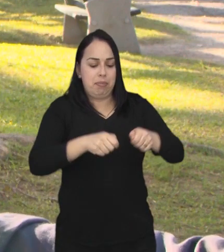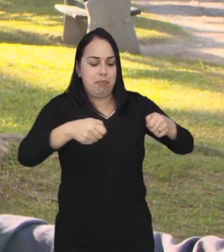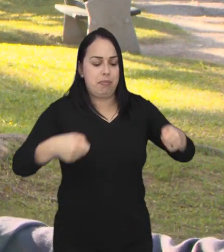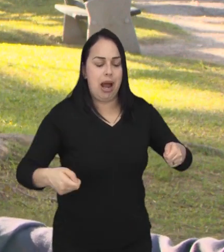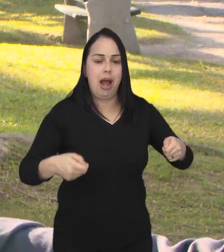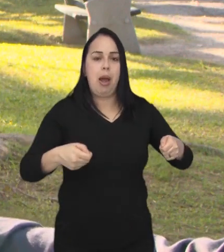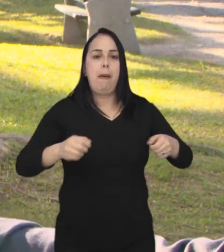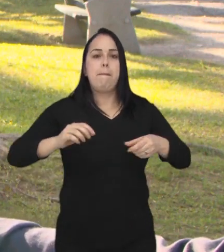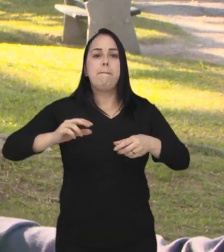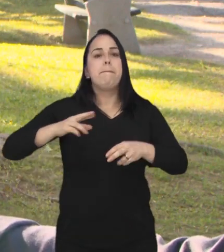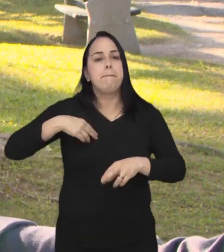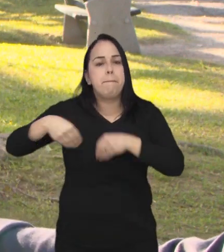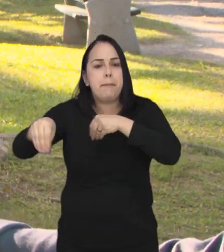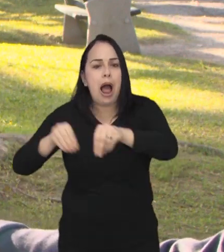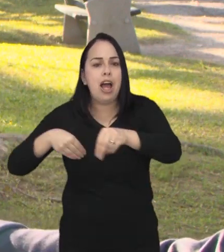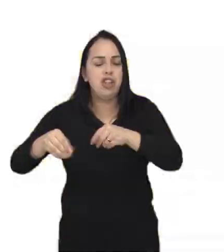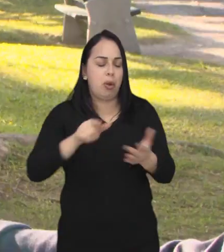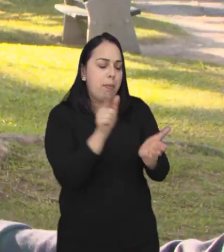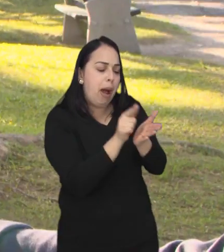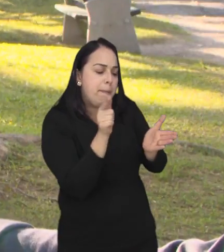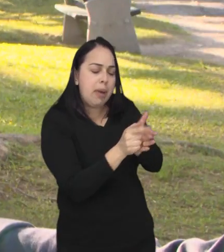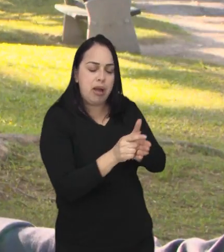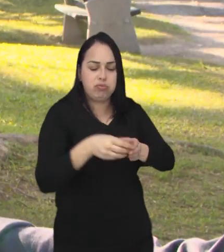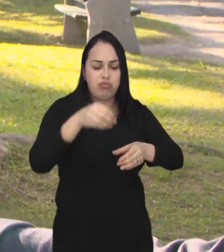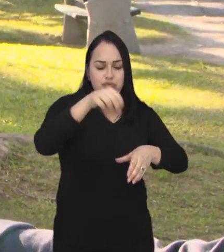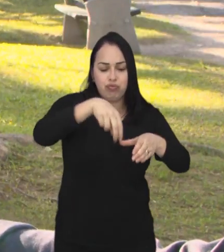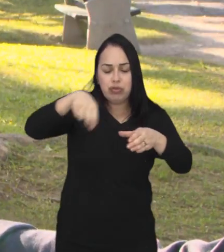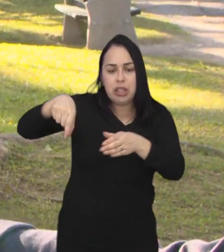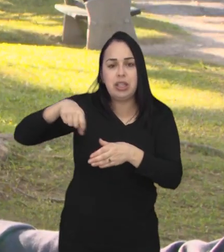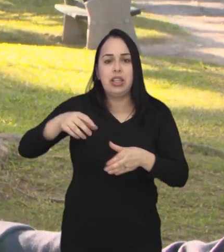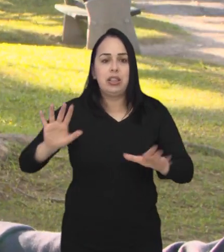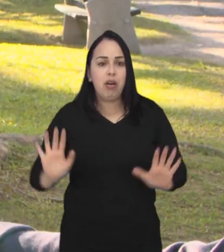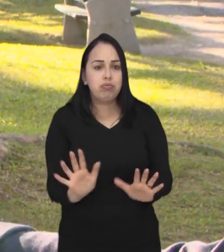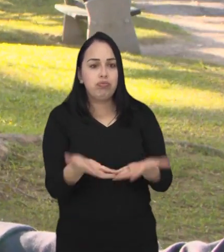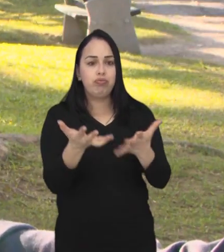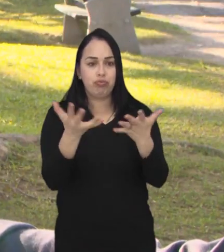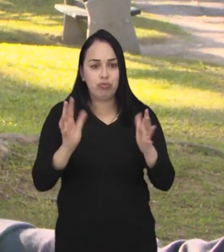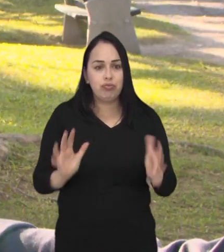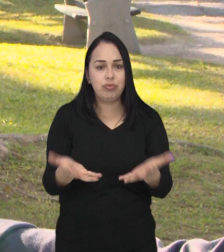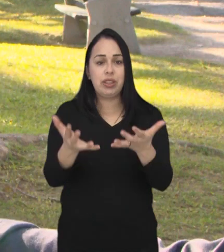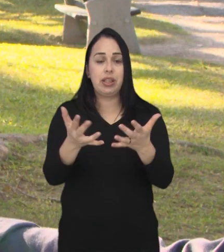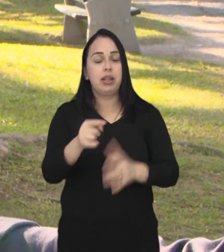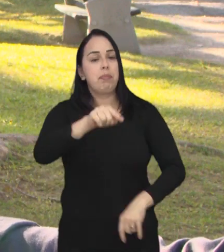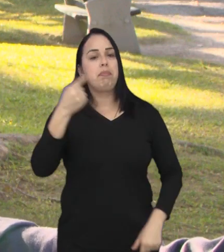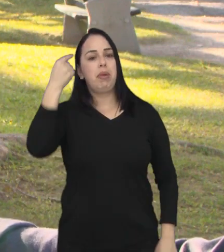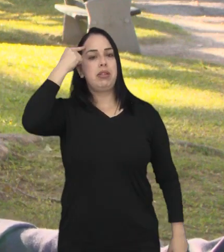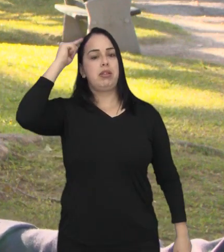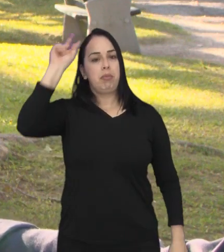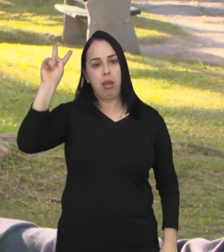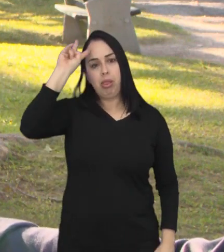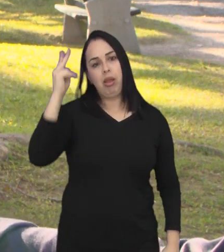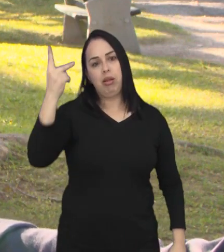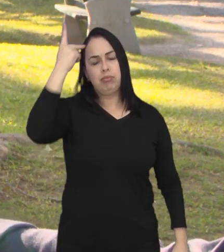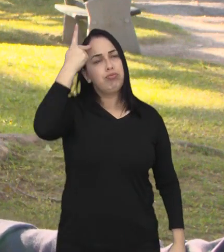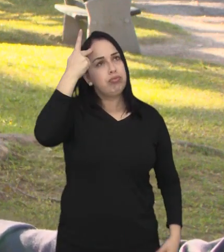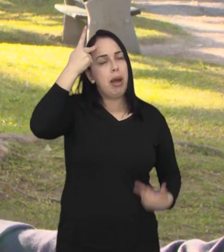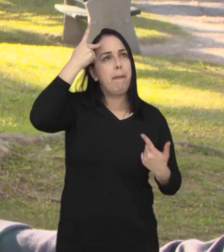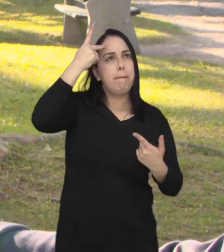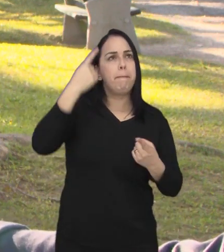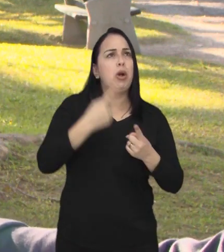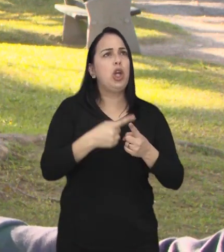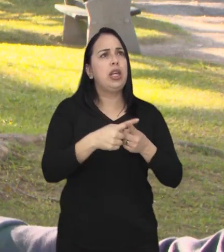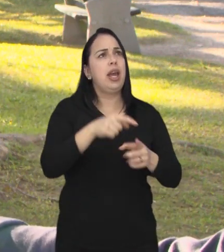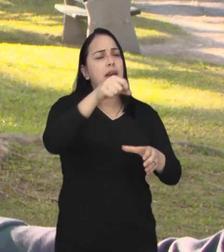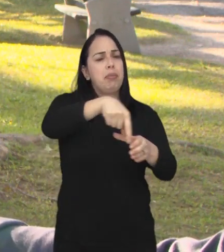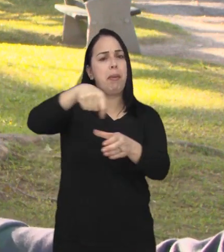lixo das escolas, separar o que era plástico, papel. Com isso, fomentar o tempo inteiro que eles repensem e que